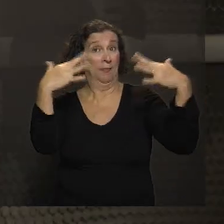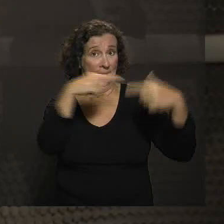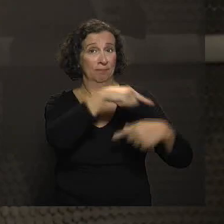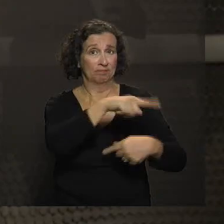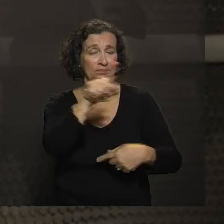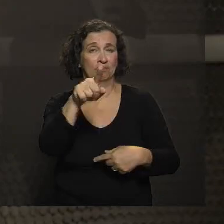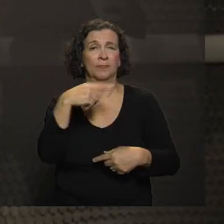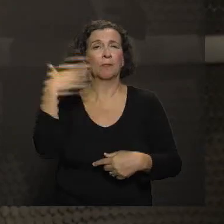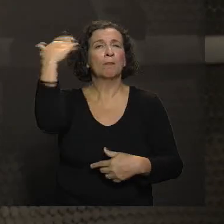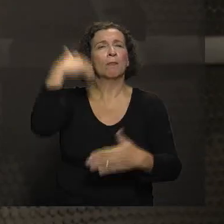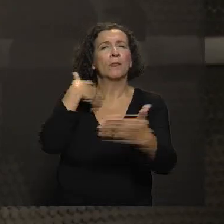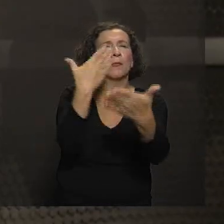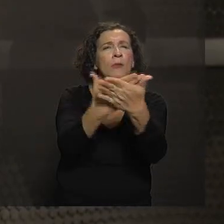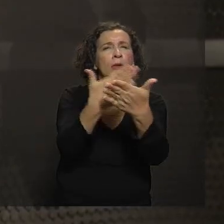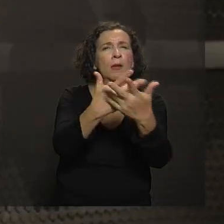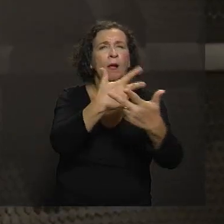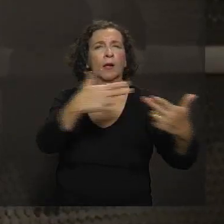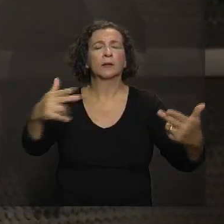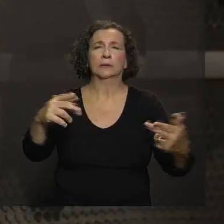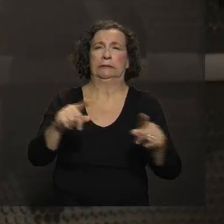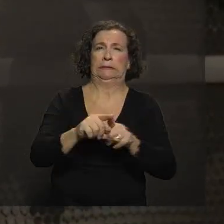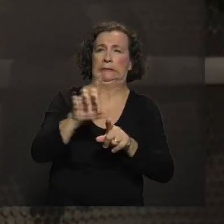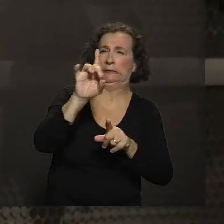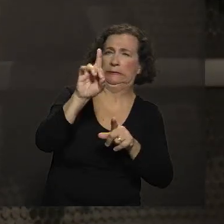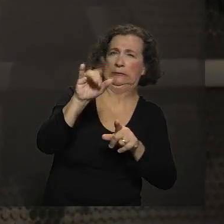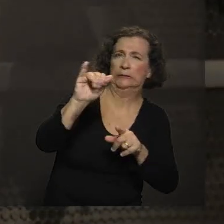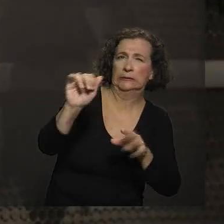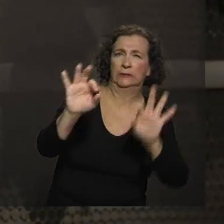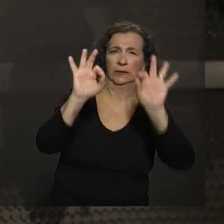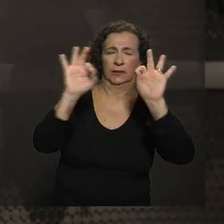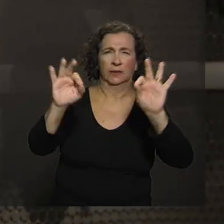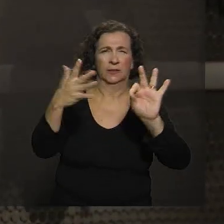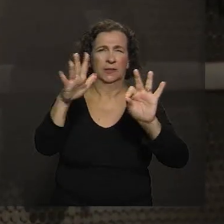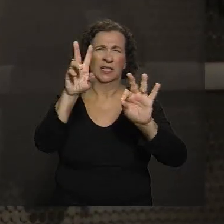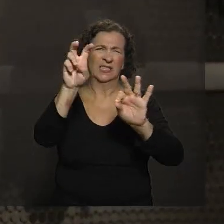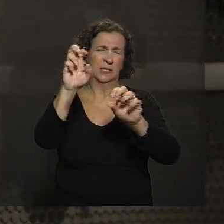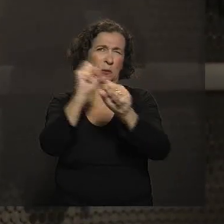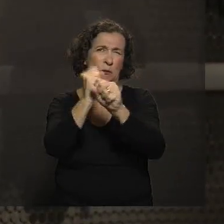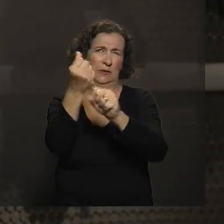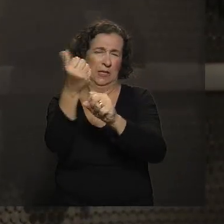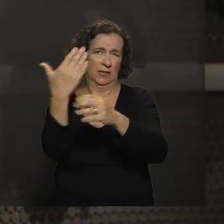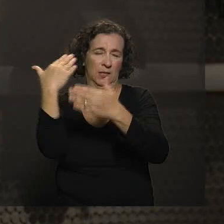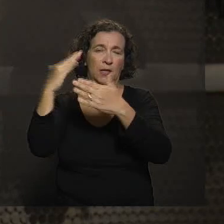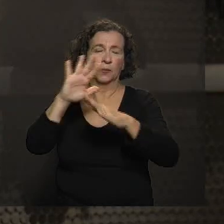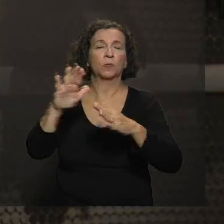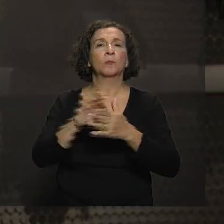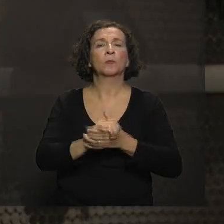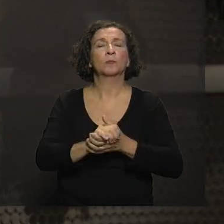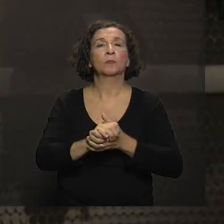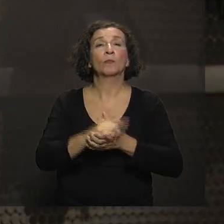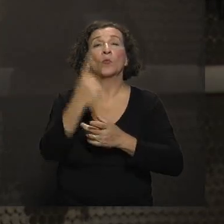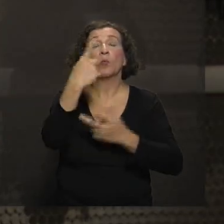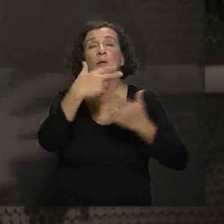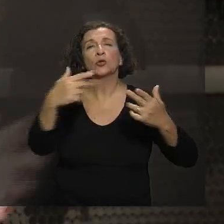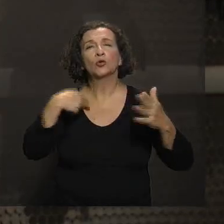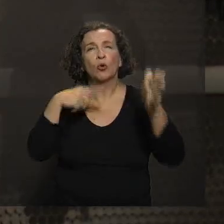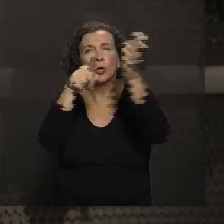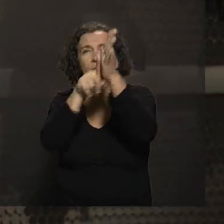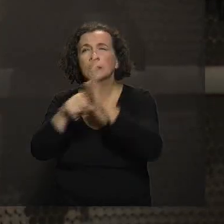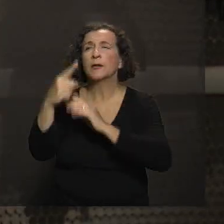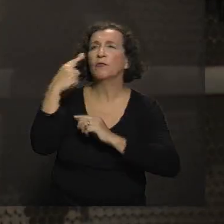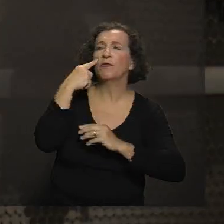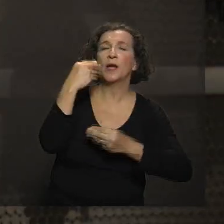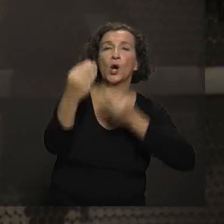uma vez eu estava estudando sobre Big Data e tal, já tem aí uns 5, 6 anos, e uma das coisas que a gente estava vendo com a